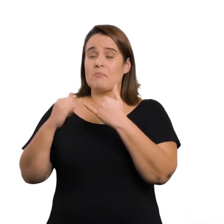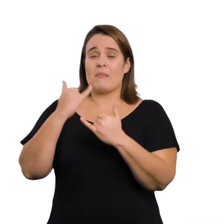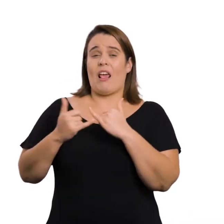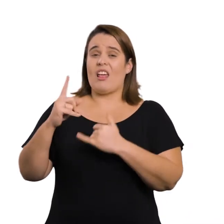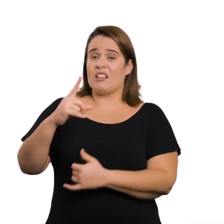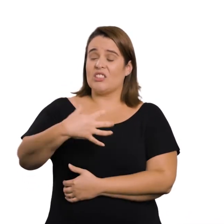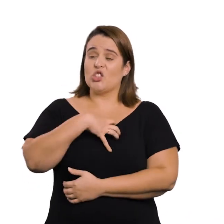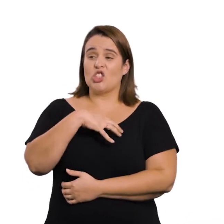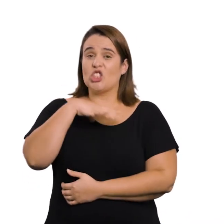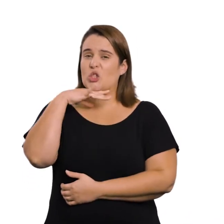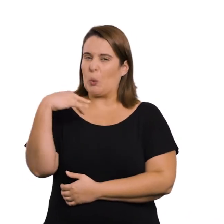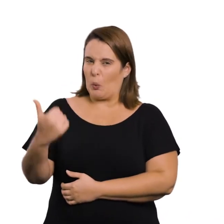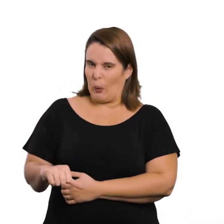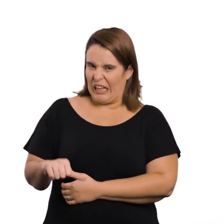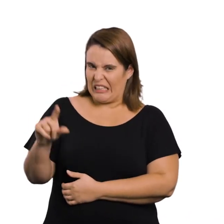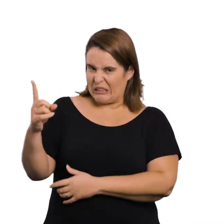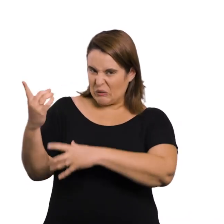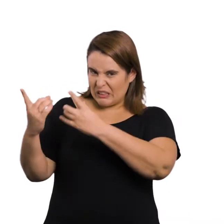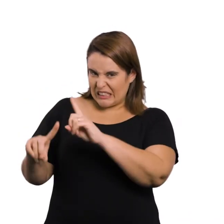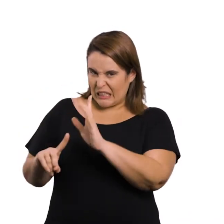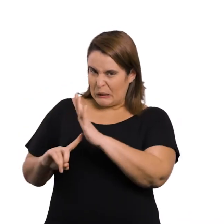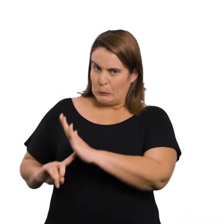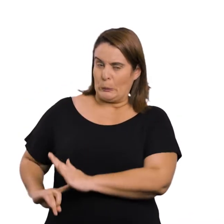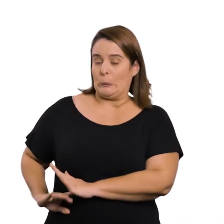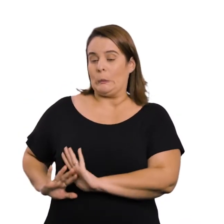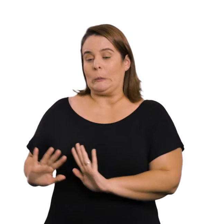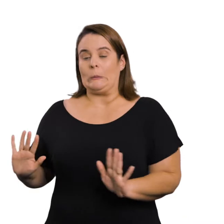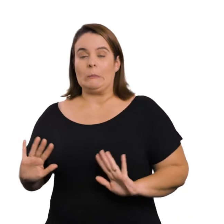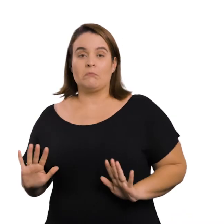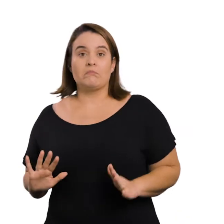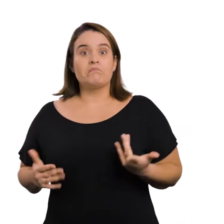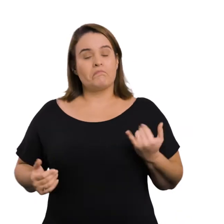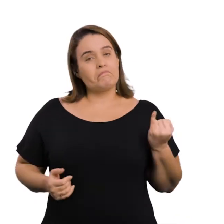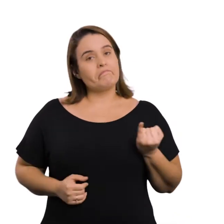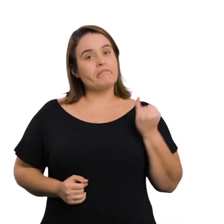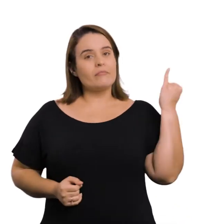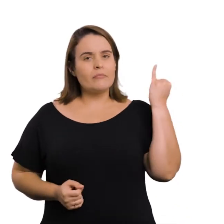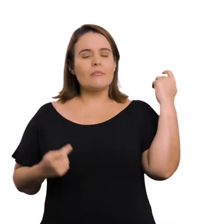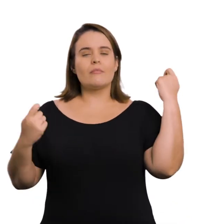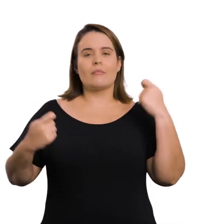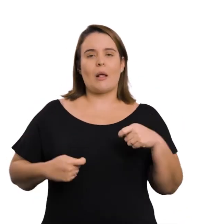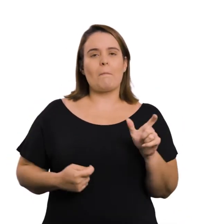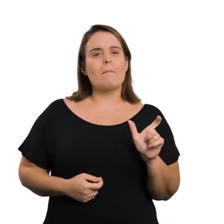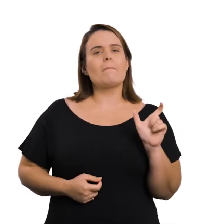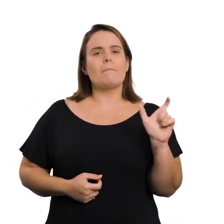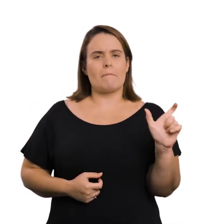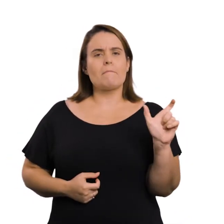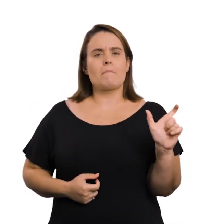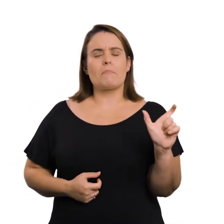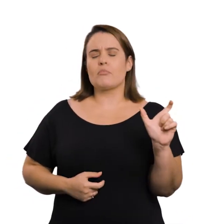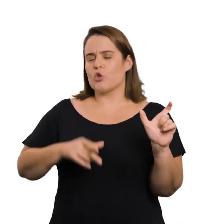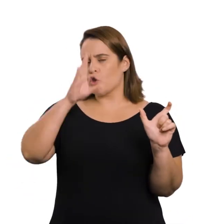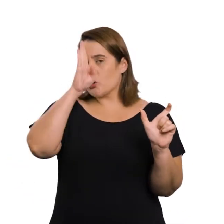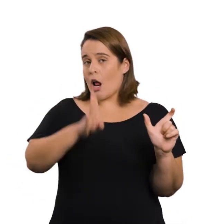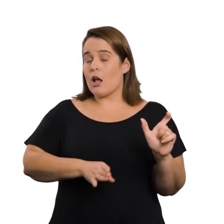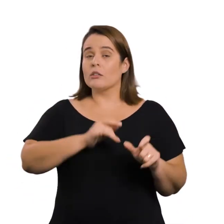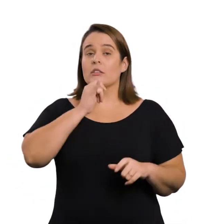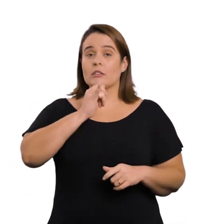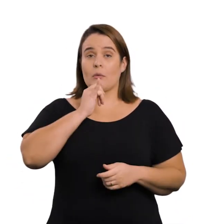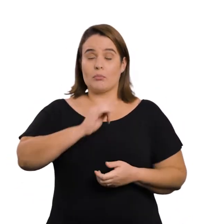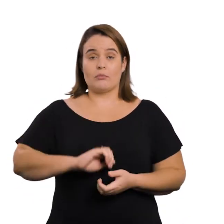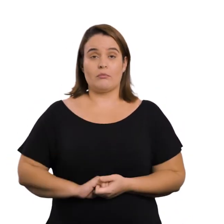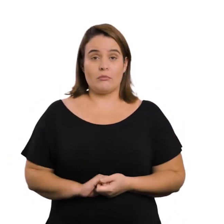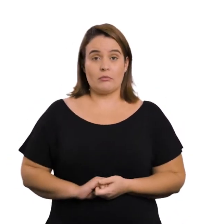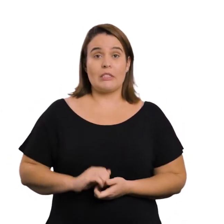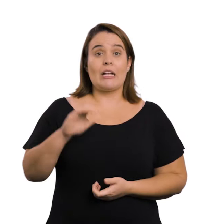ideia de que a deficiência é uma característica negativa Se for importante para o contexto da notícia, procure uma descrição